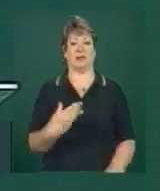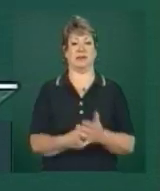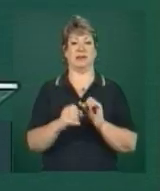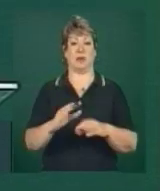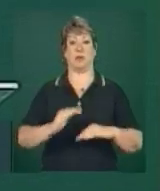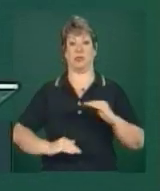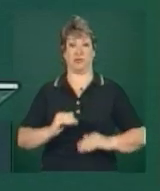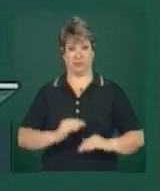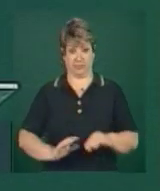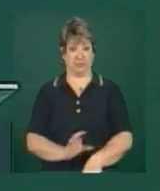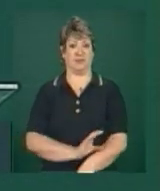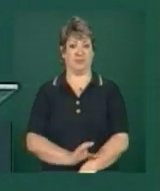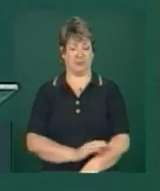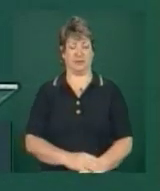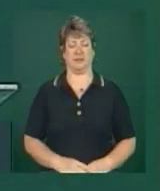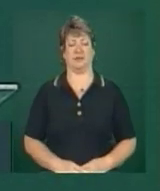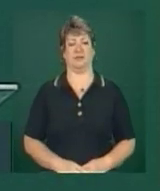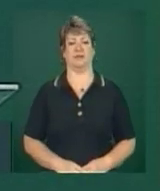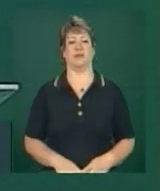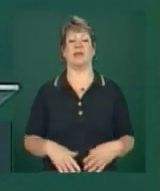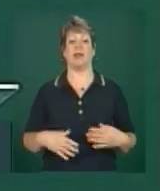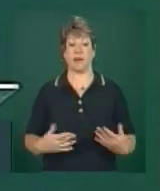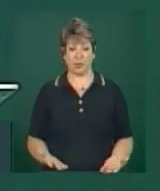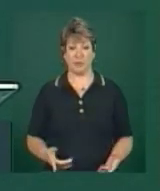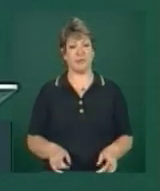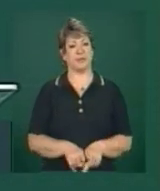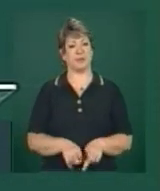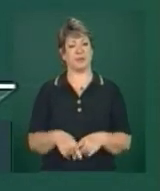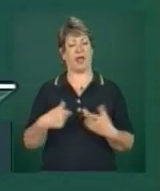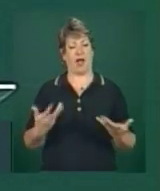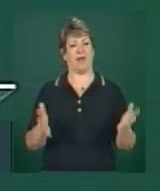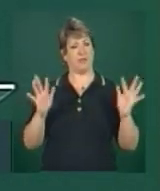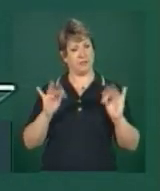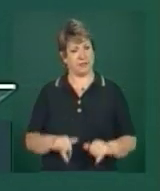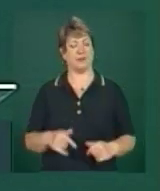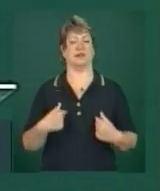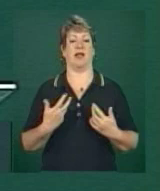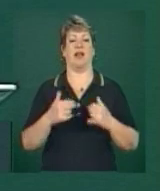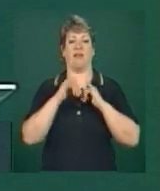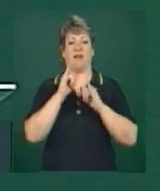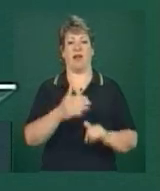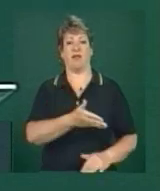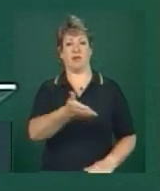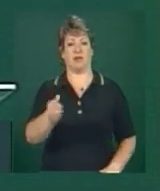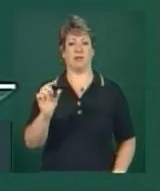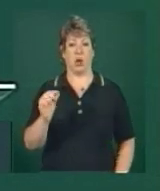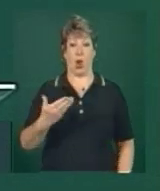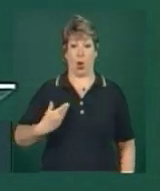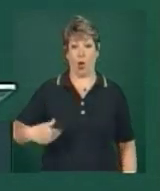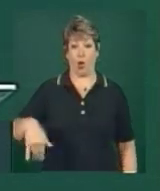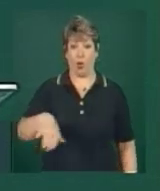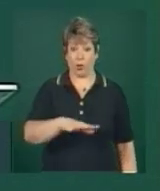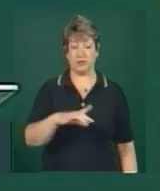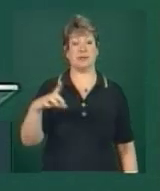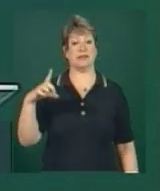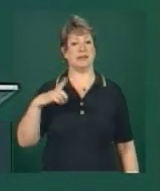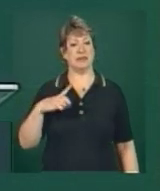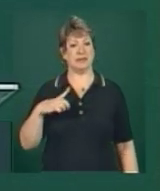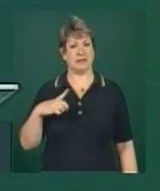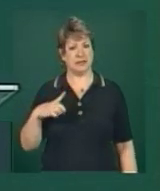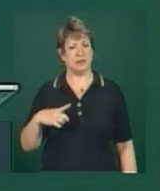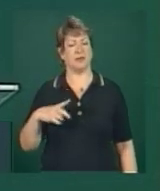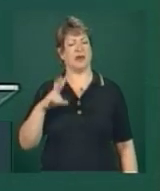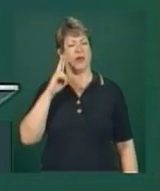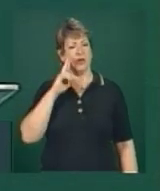profissionalizante. Finalmente, eu queria dizer para vocês que nós temos e